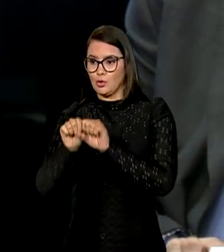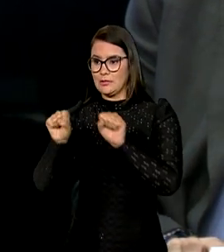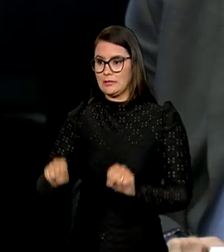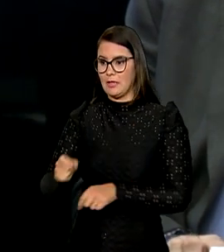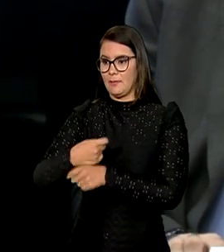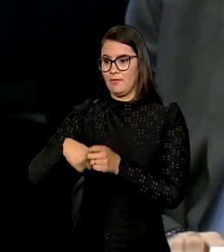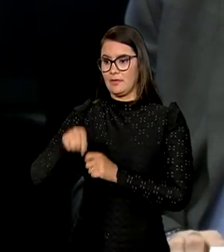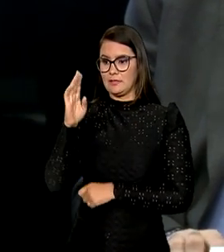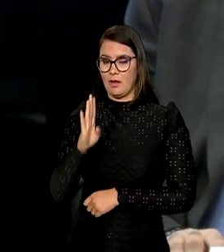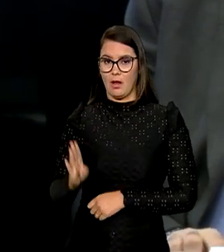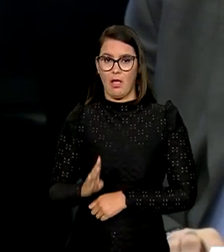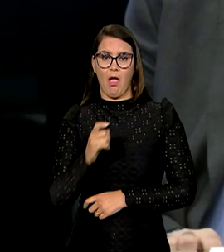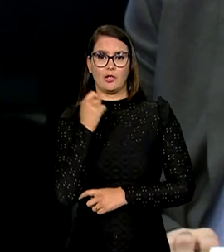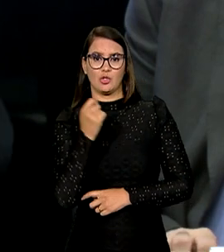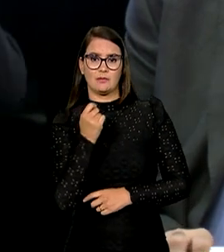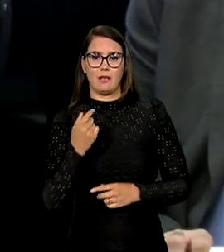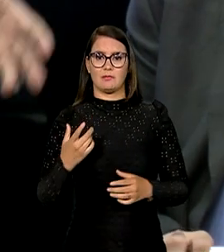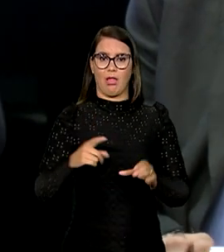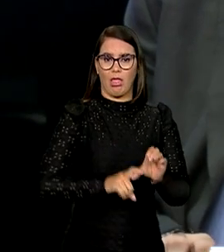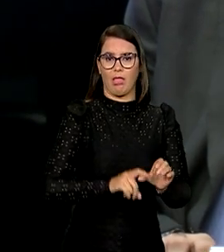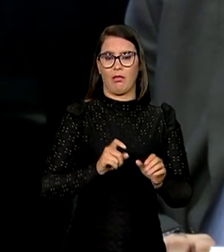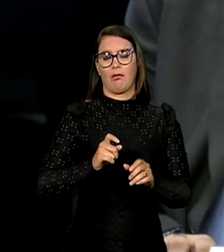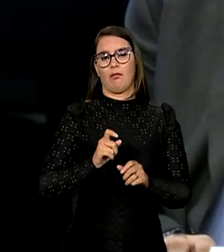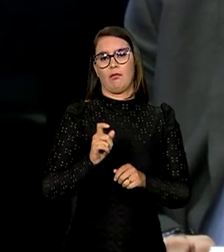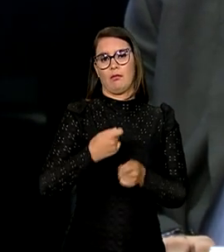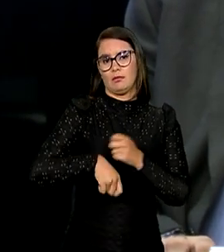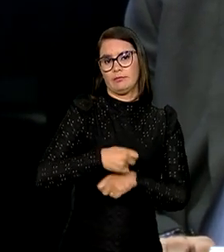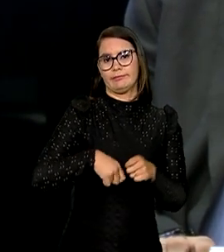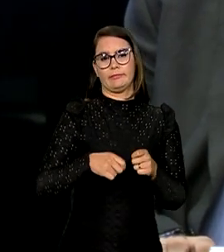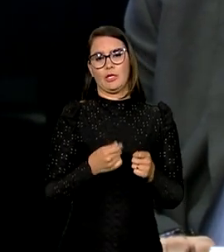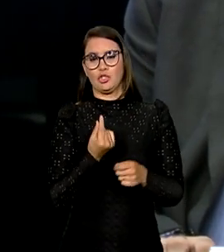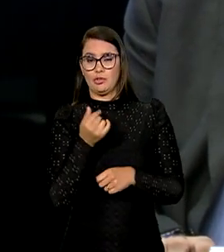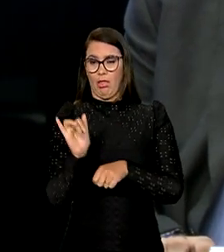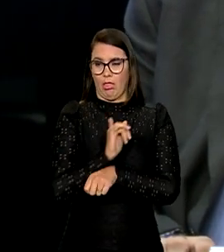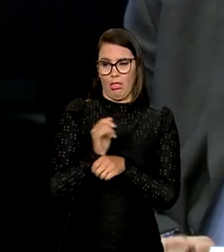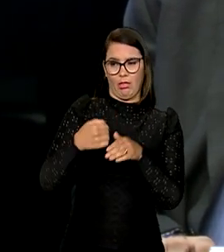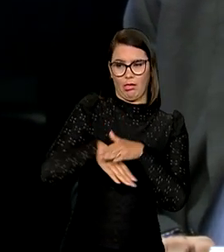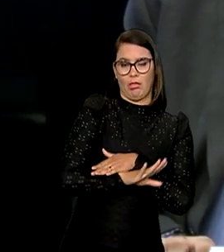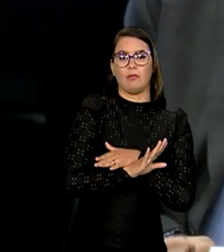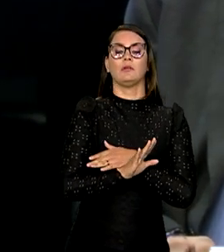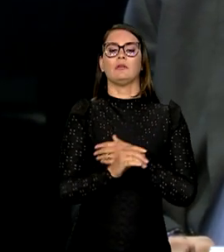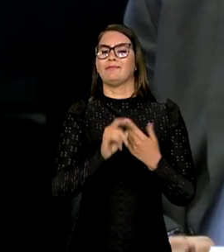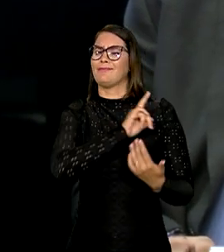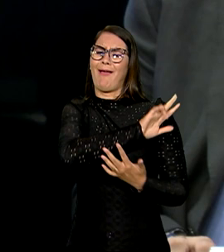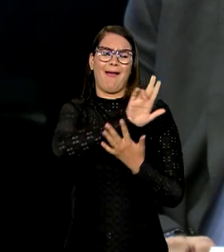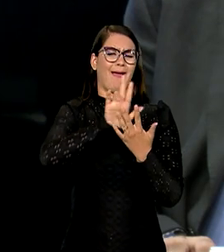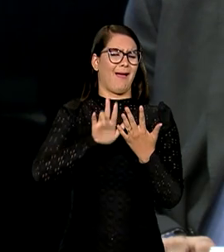organização criminosa ou associação criminosa, lavagem de dinheiro e, portanto, um rol